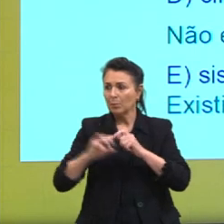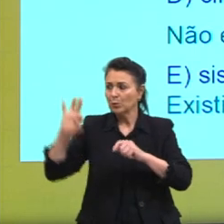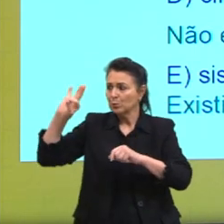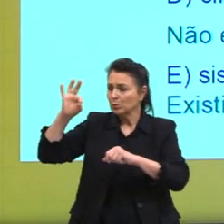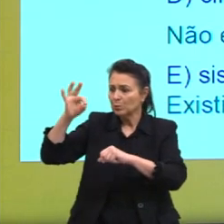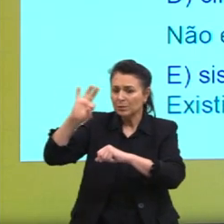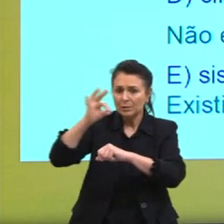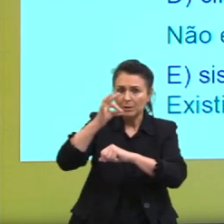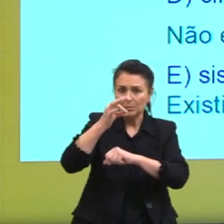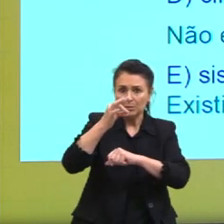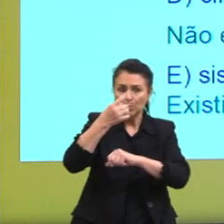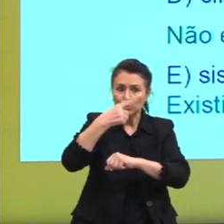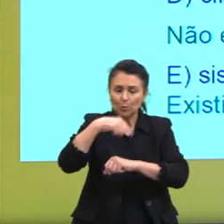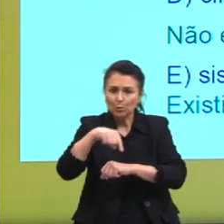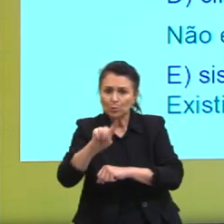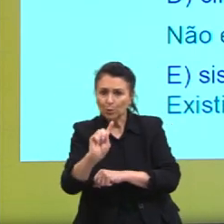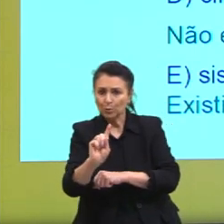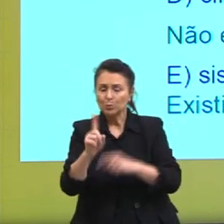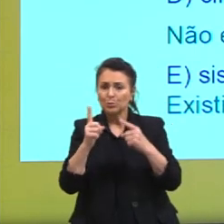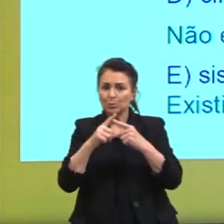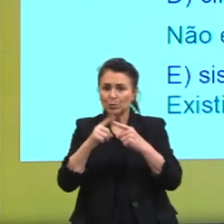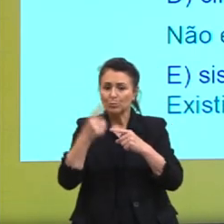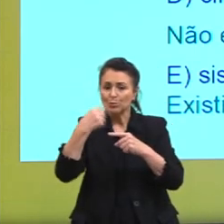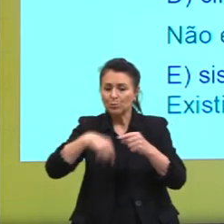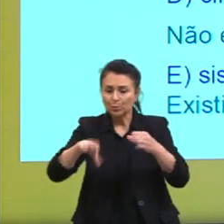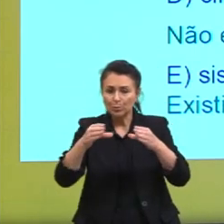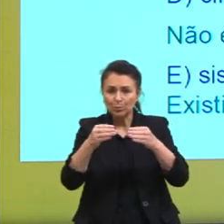coisa nos outros indivíduos, nos outros grupos.